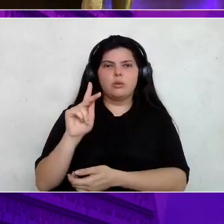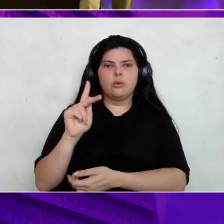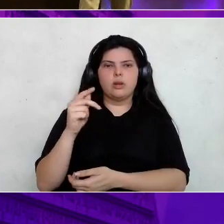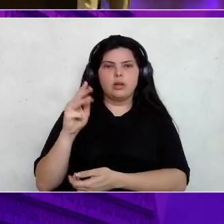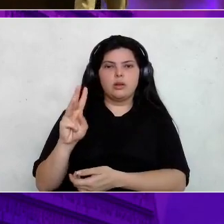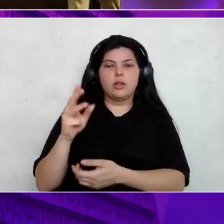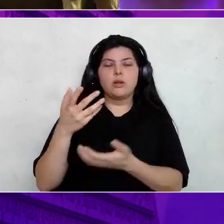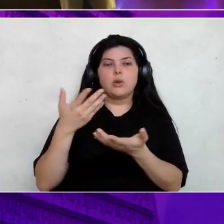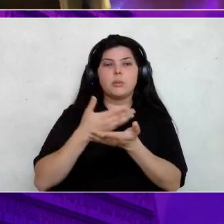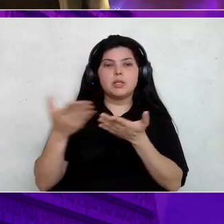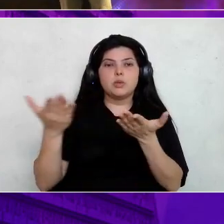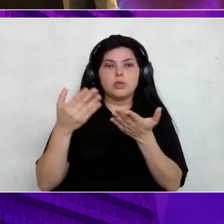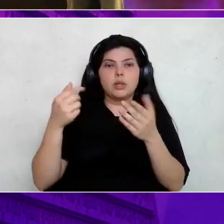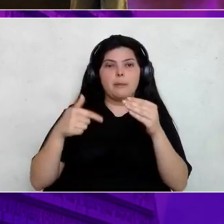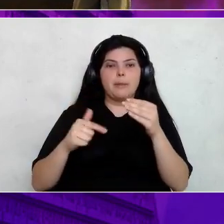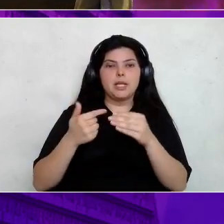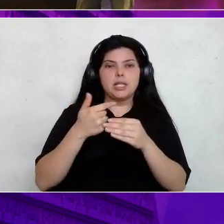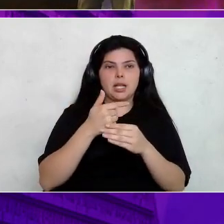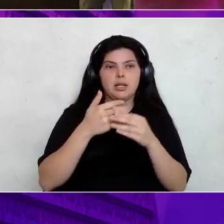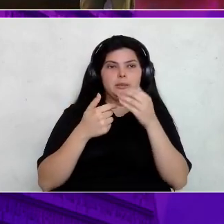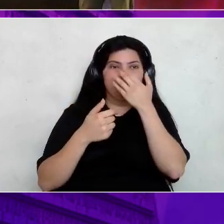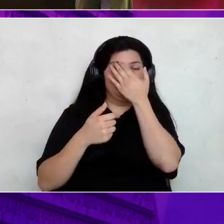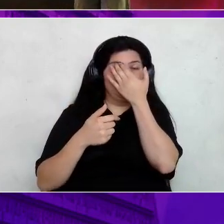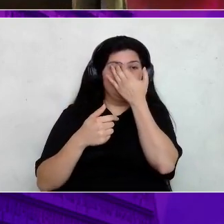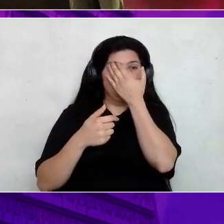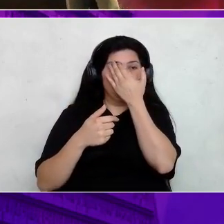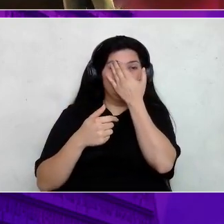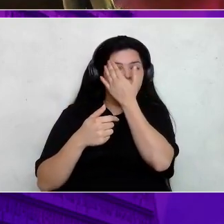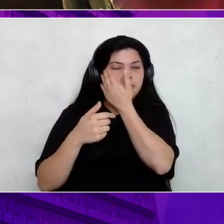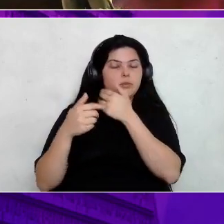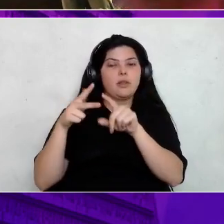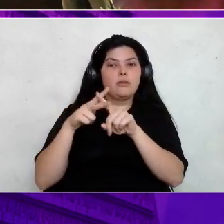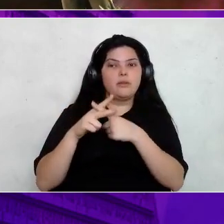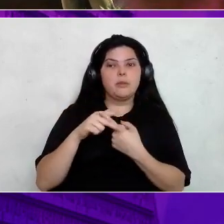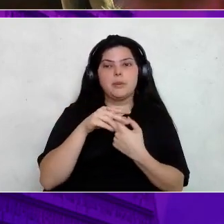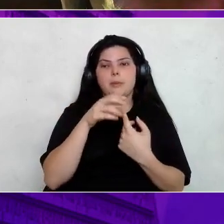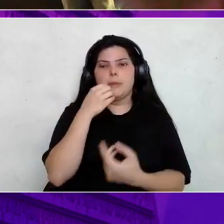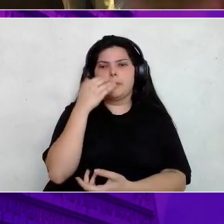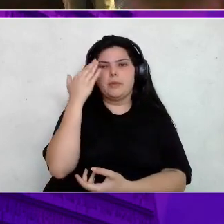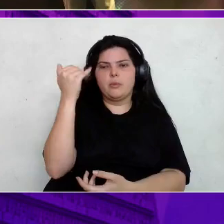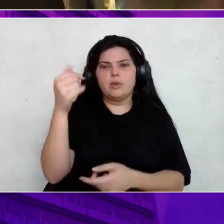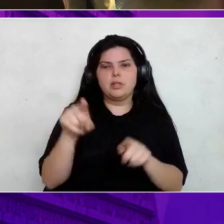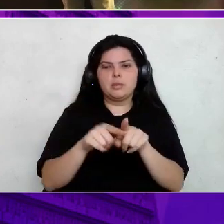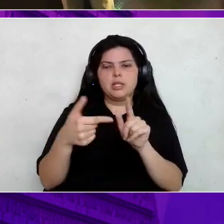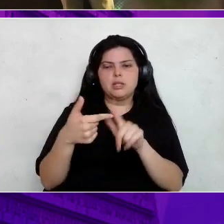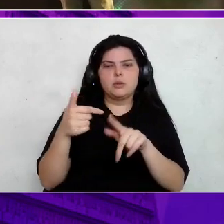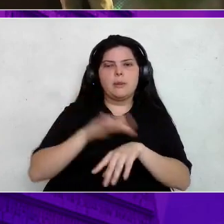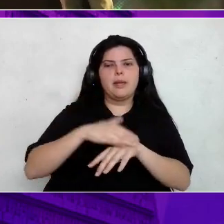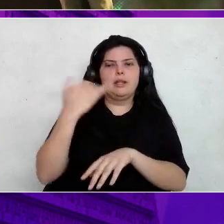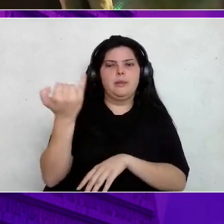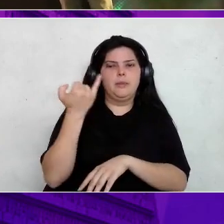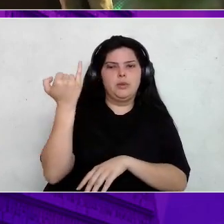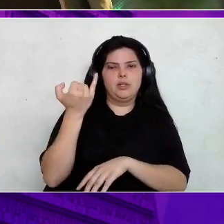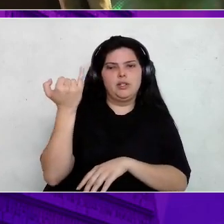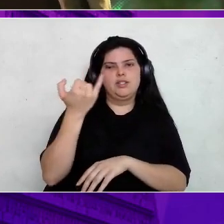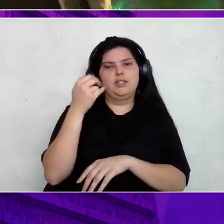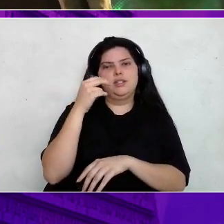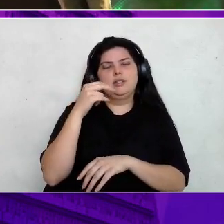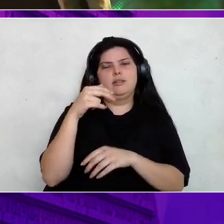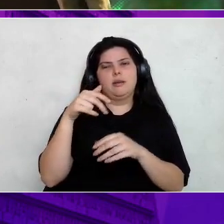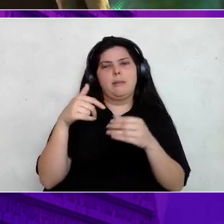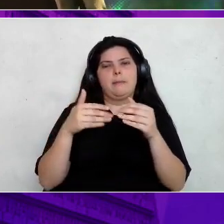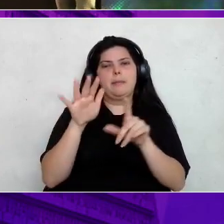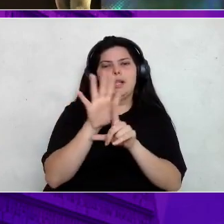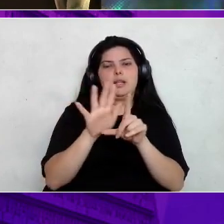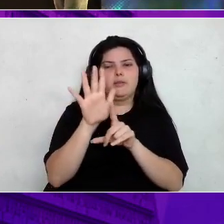hoje, né? O MySQL é uma ferramenta super conhecida, é a segunda mais importante, né? Ferramenta mais... É a plataforma mais importante de banco